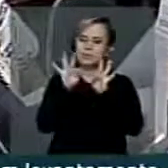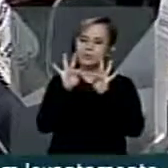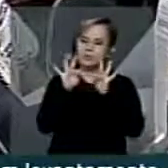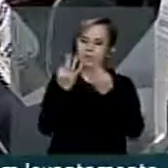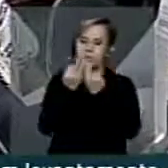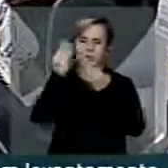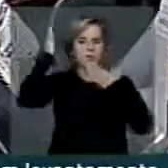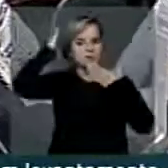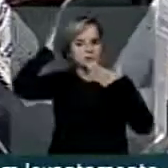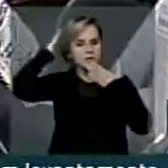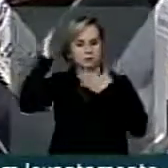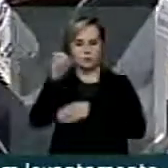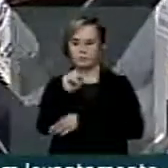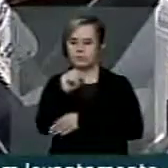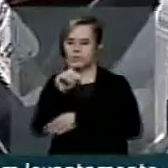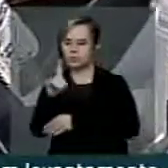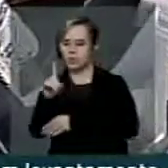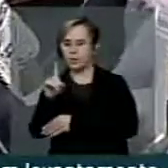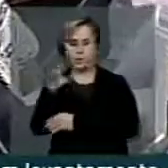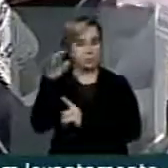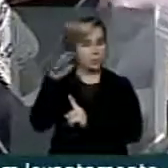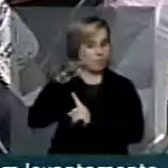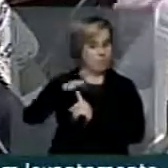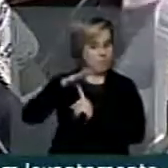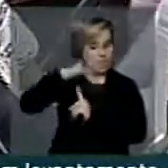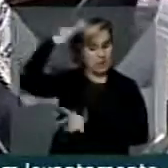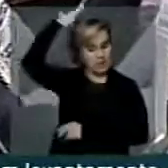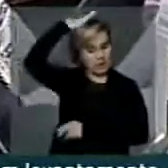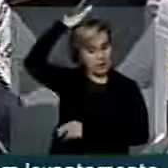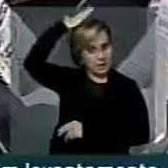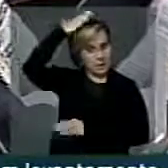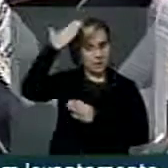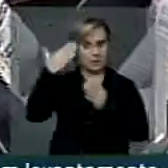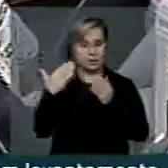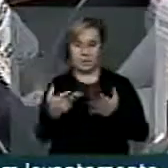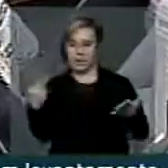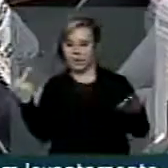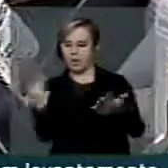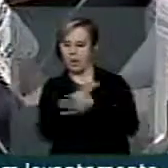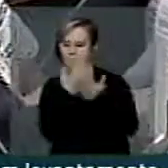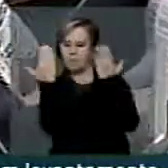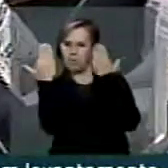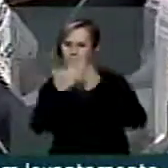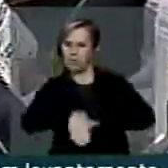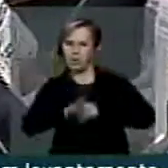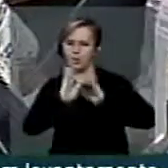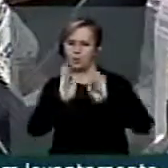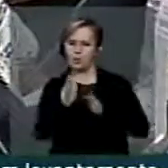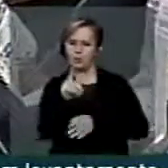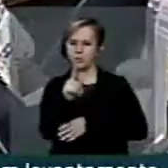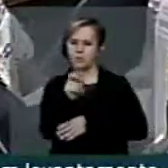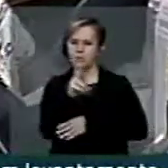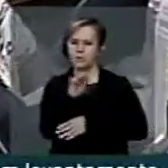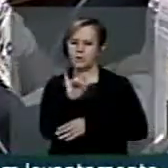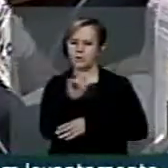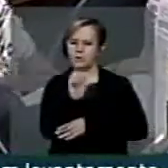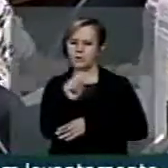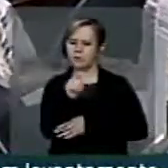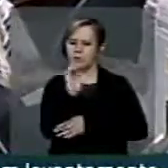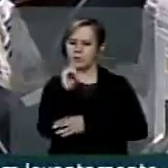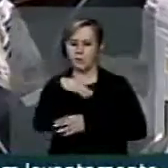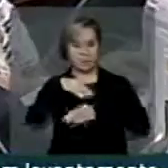no sudoeste do Paraná. Trata-se de um caso comprovado de grilagem de terras